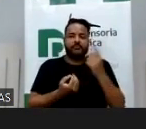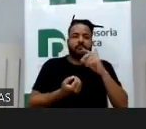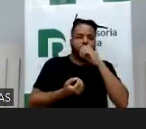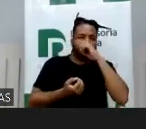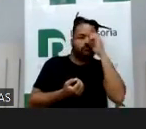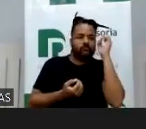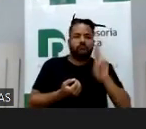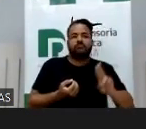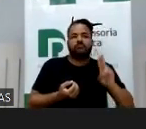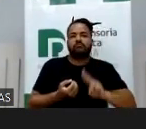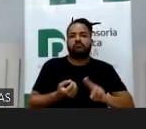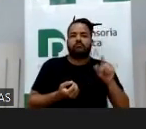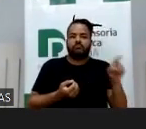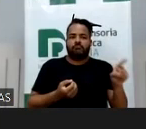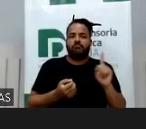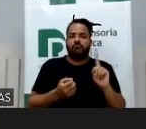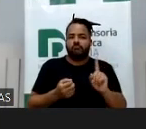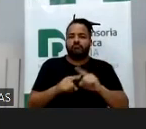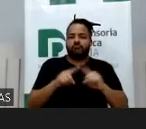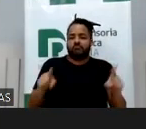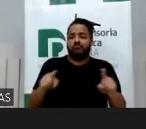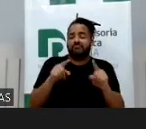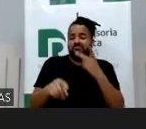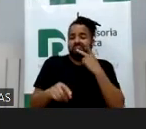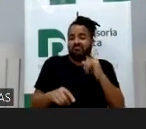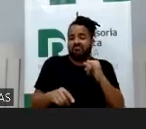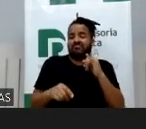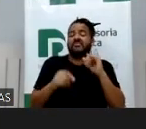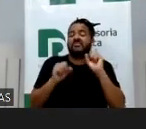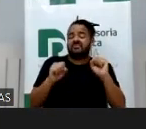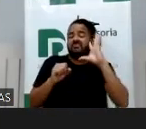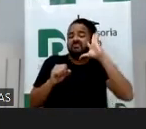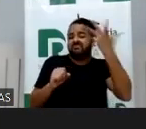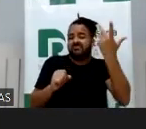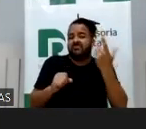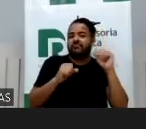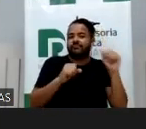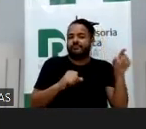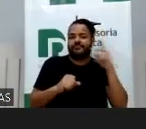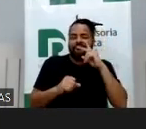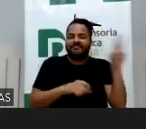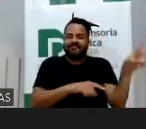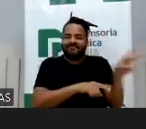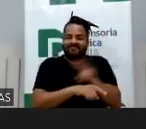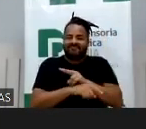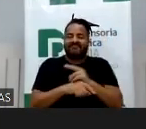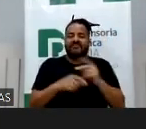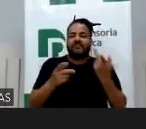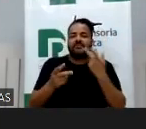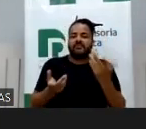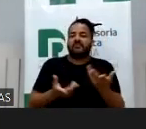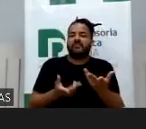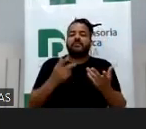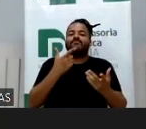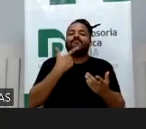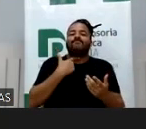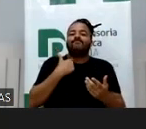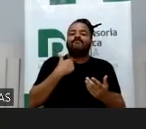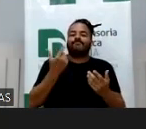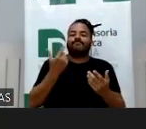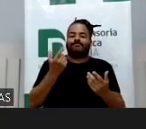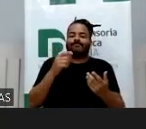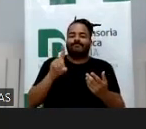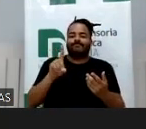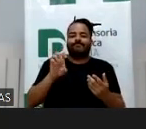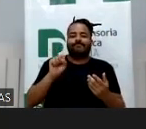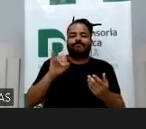de parentesco, mas no caso dos pais, de abuso do poder familiar, que é atilícito o objetivo, porque não precisa de intenção, não precisa de desídia, tá?